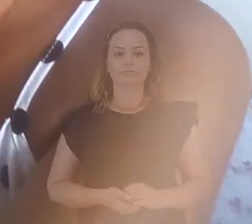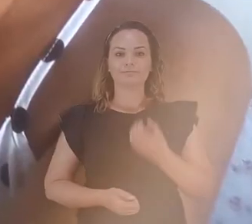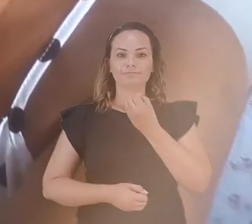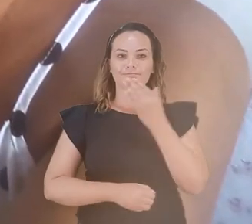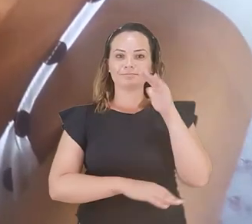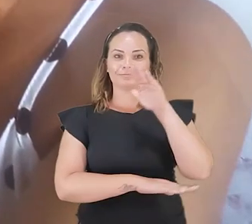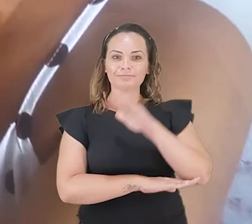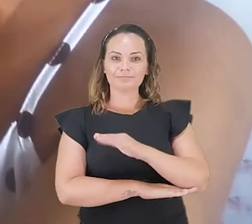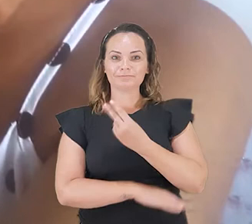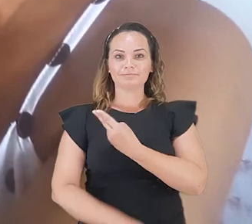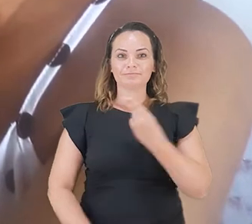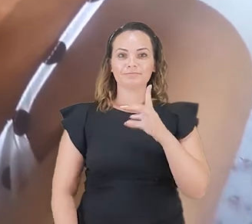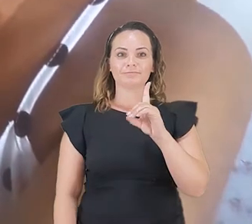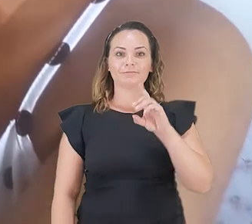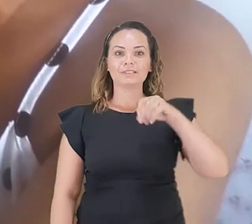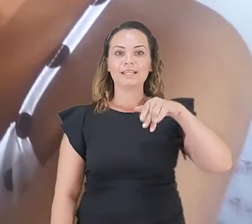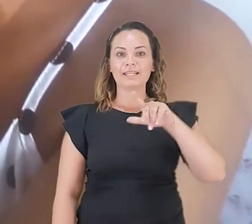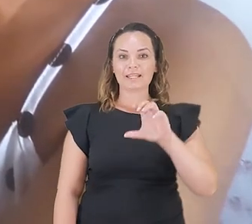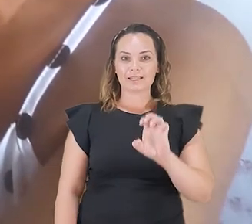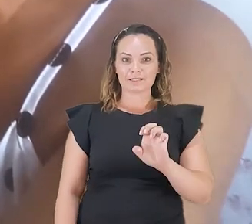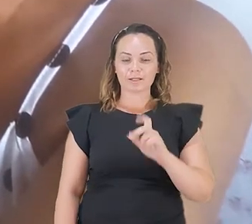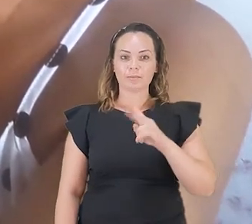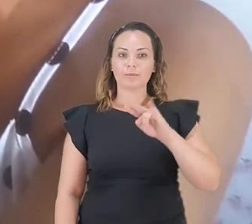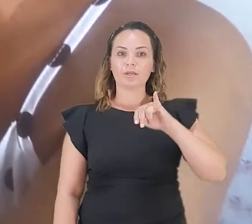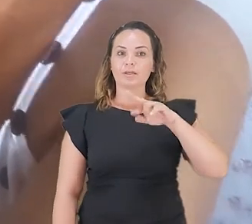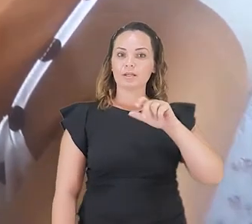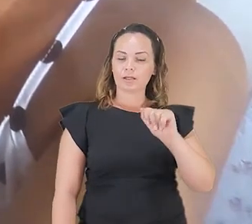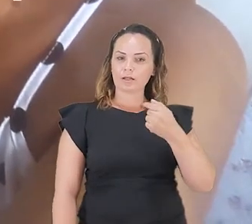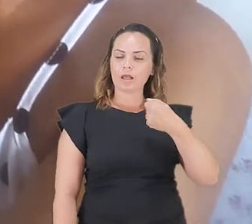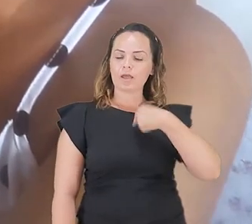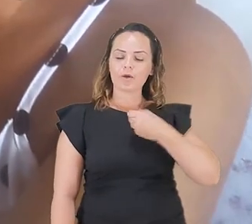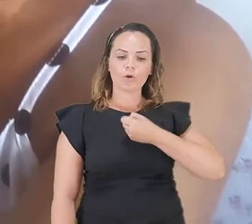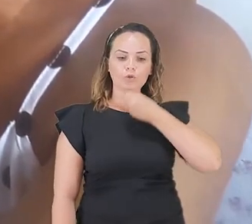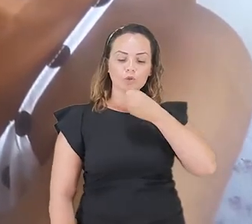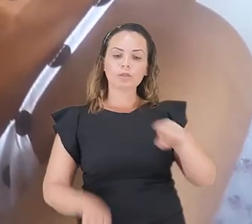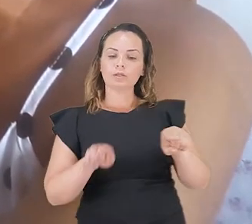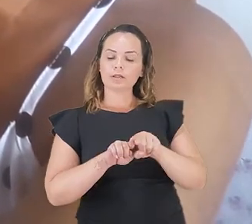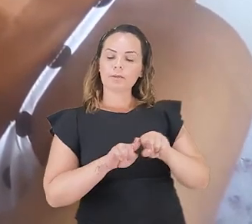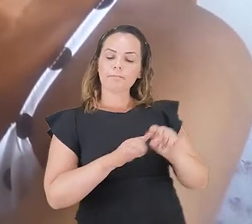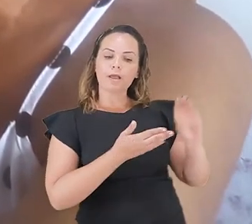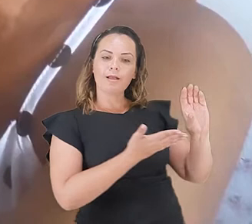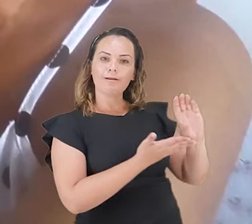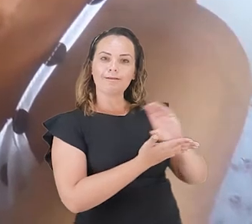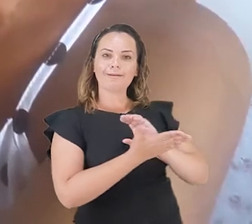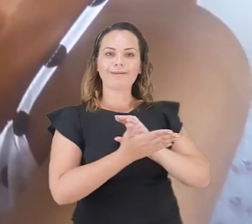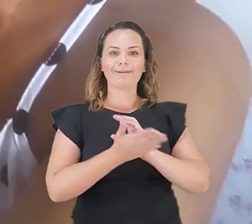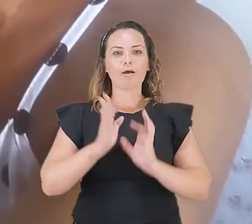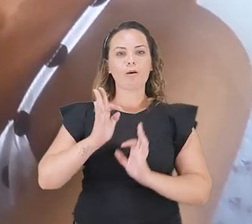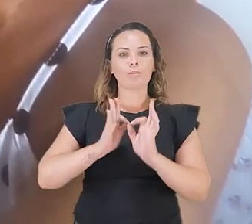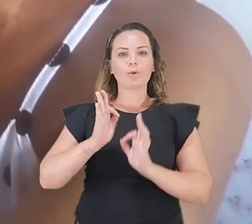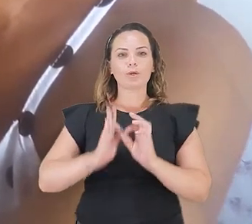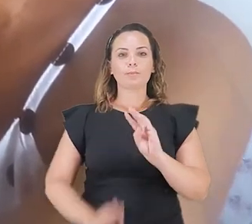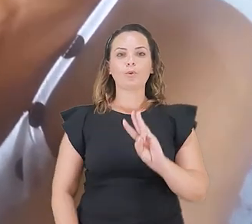Boa tarde, meu nome é Denise Pereira, eu sou jornalista e também sou bolsista do programa WASH, então eu atuo